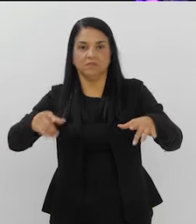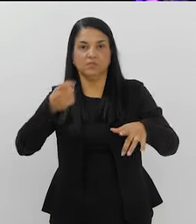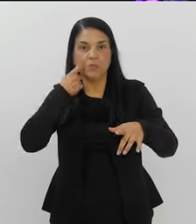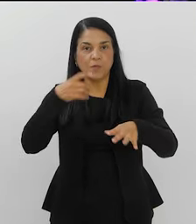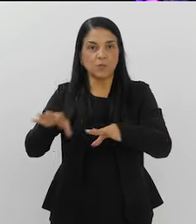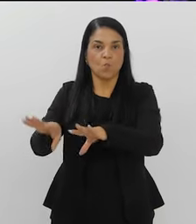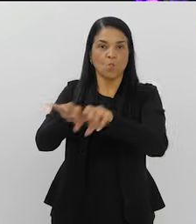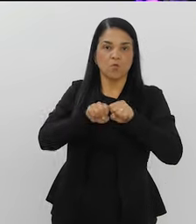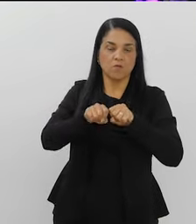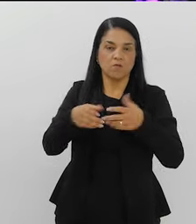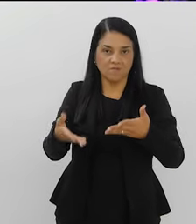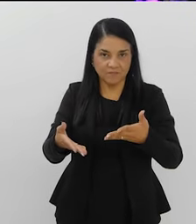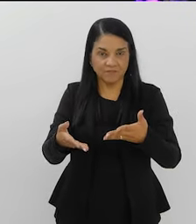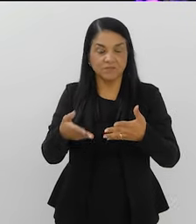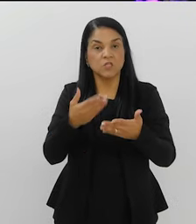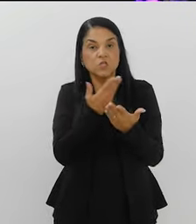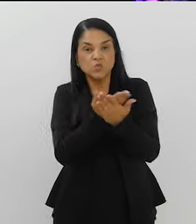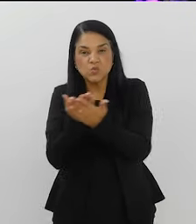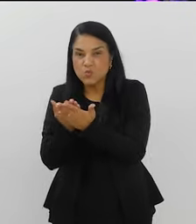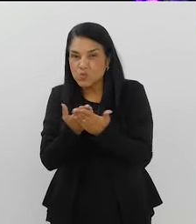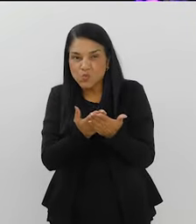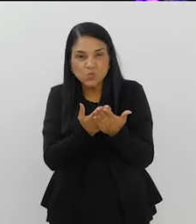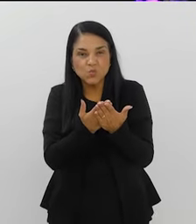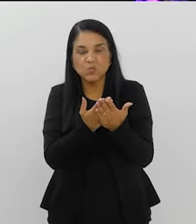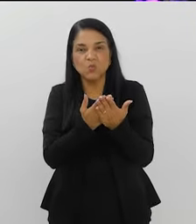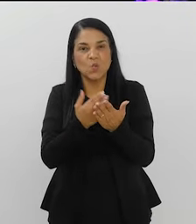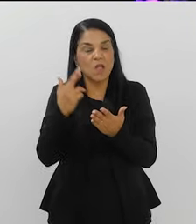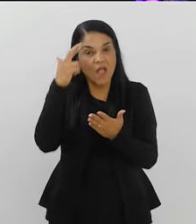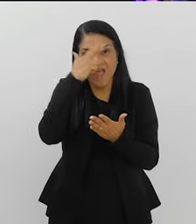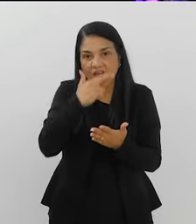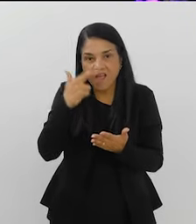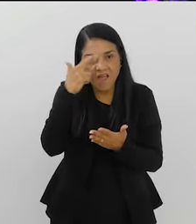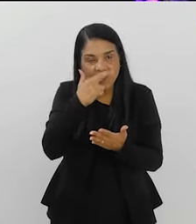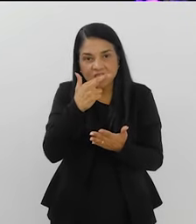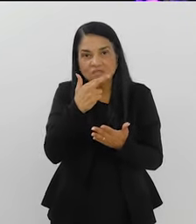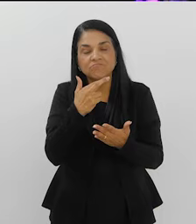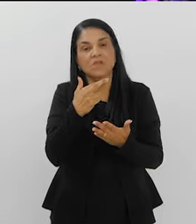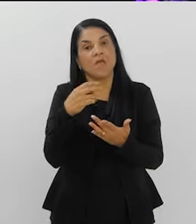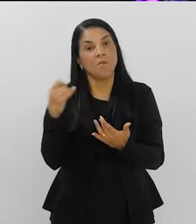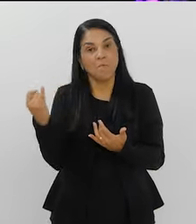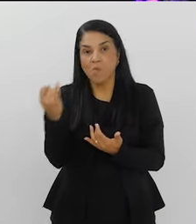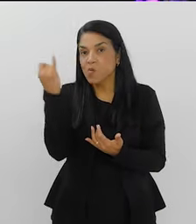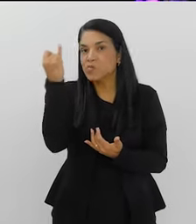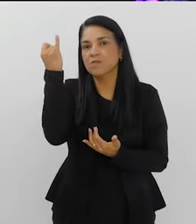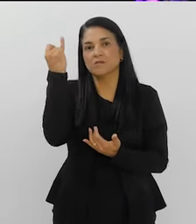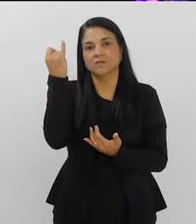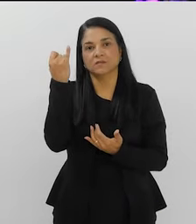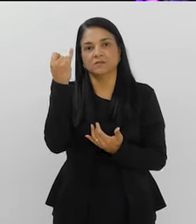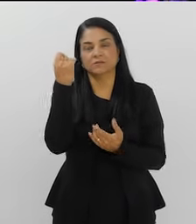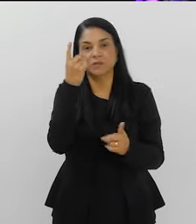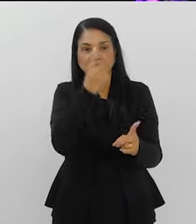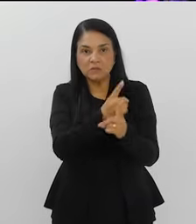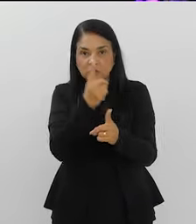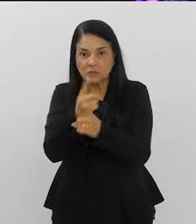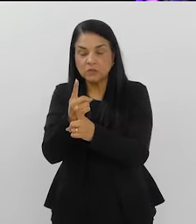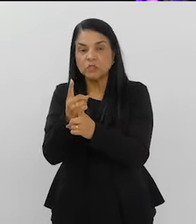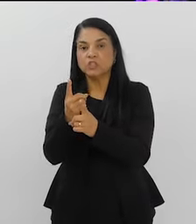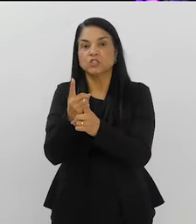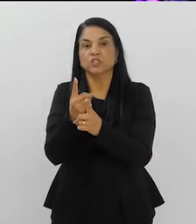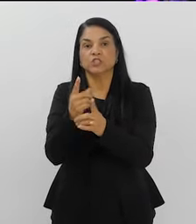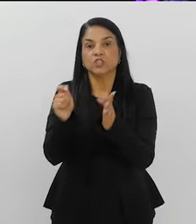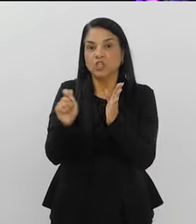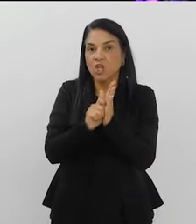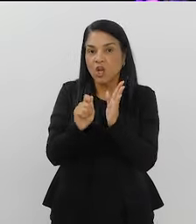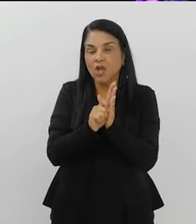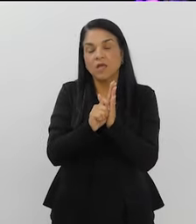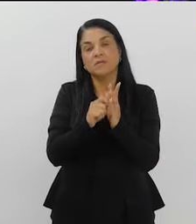estudo, esse tipo de monitoramento é importante, não só para a gente determinar as drogas de abuso, mas para a